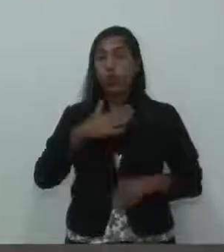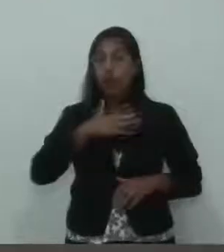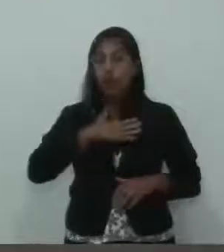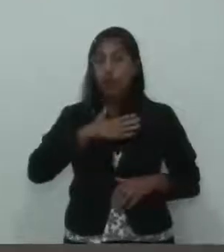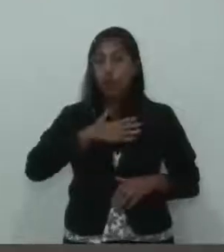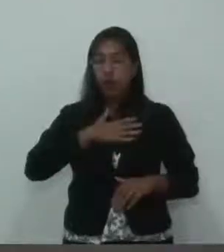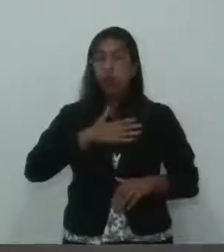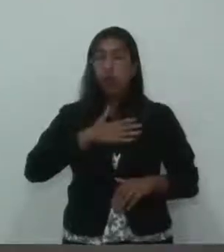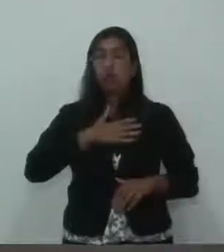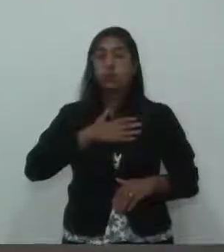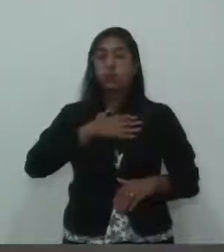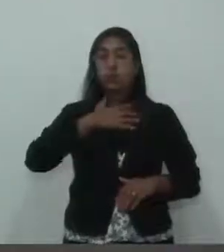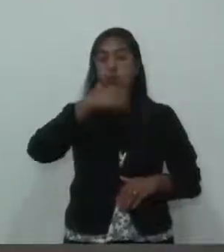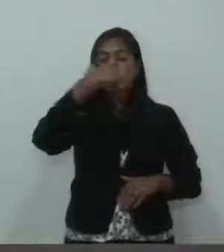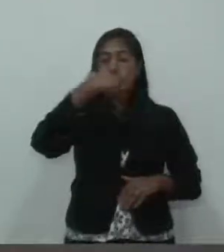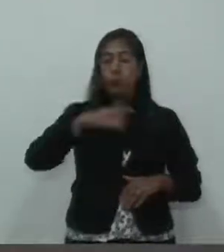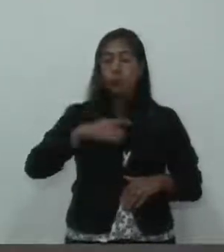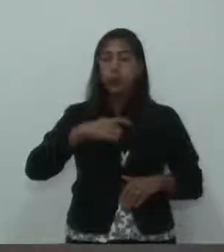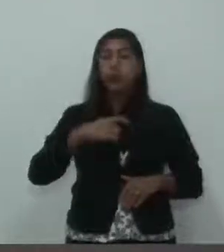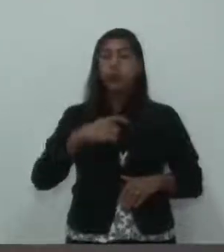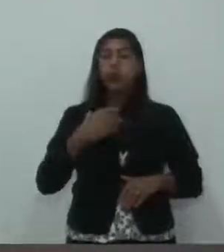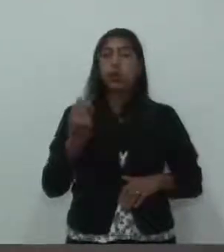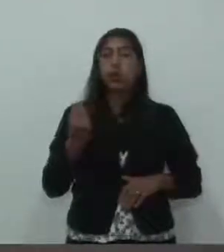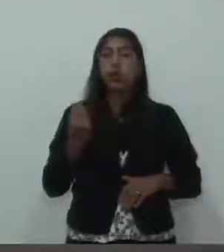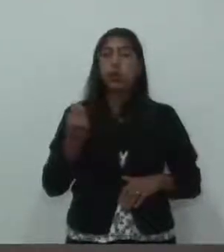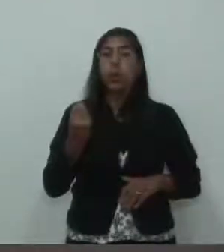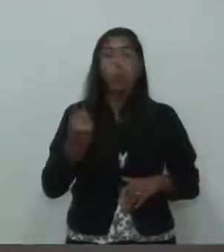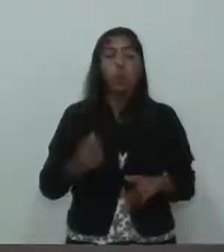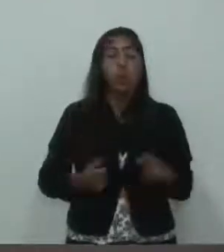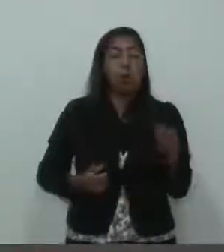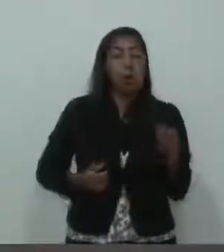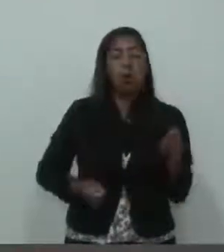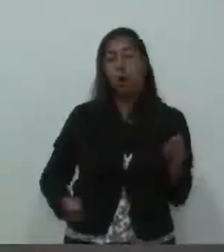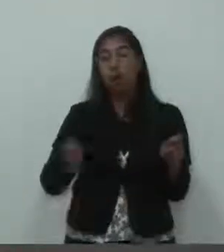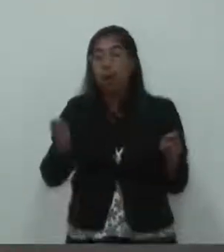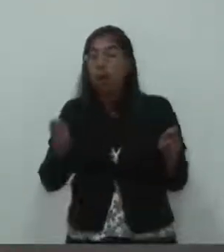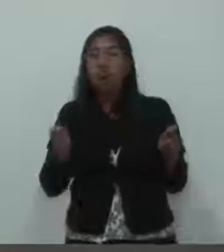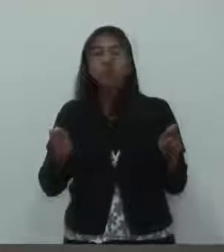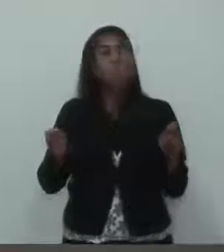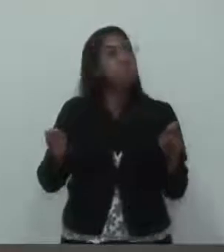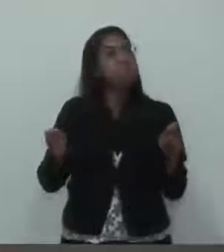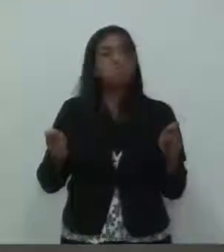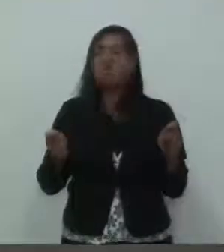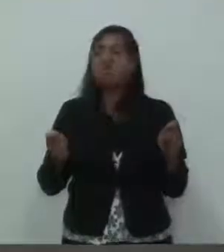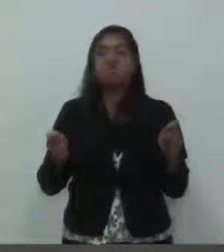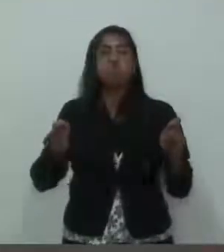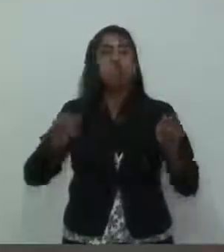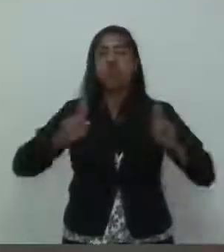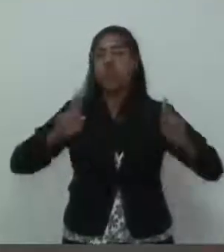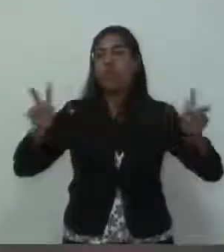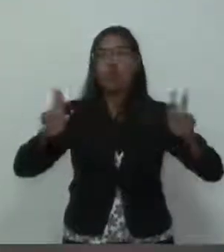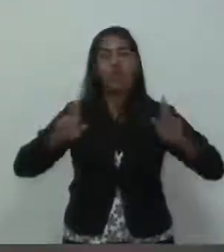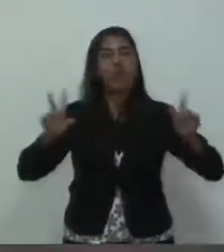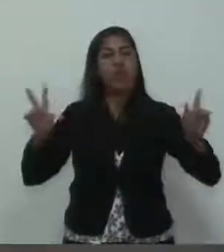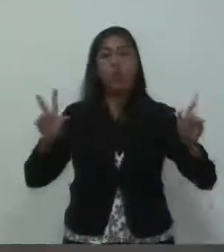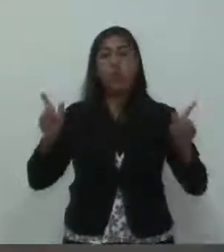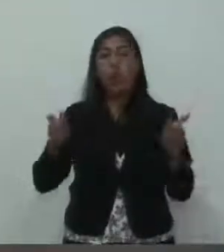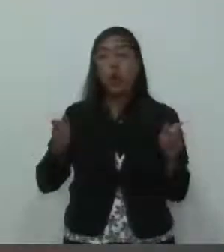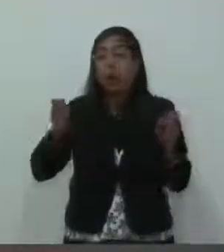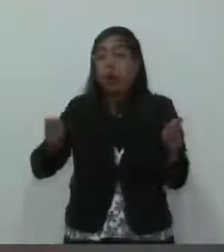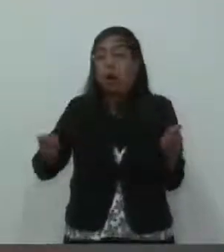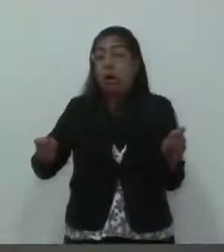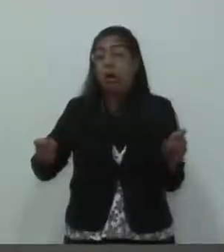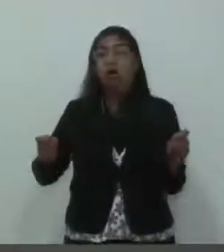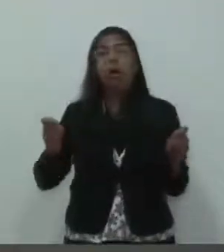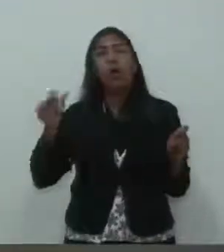é tão distante da extrema direita quanto é da extrema esquerda. O extremismo, acho que só causa mal.